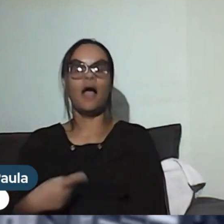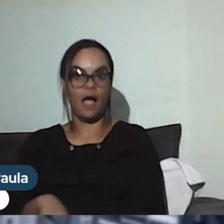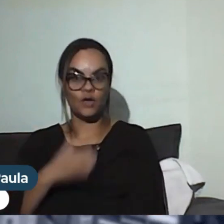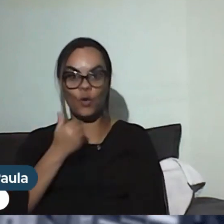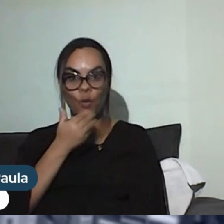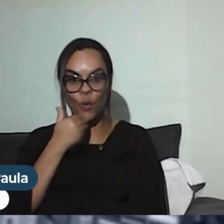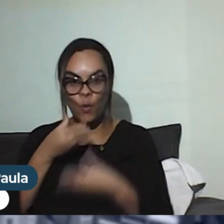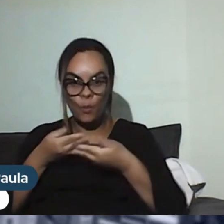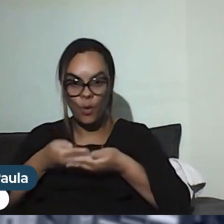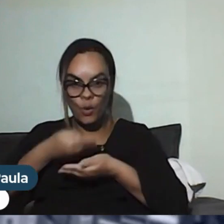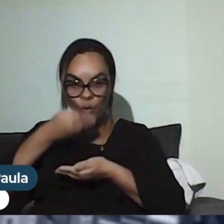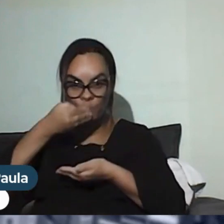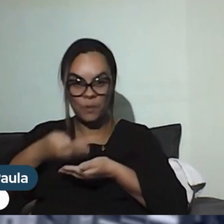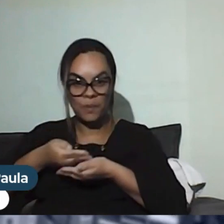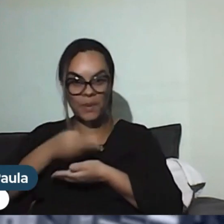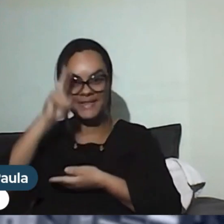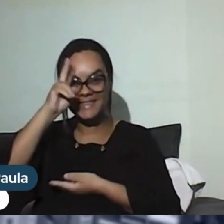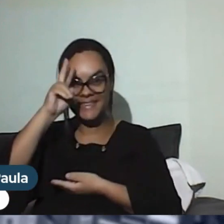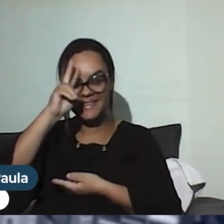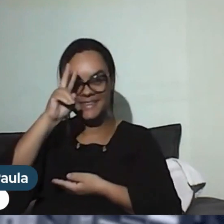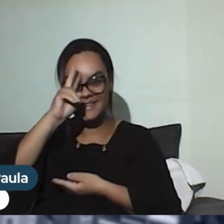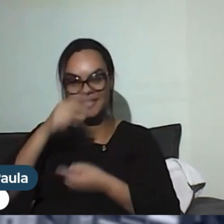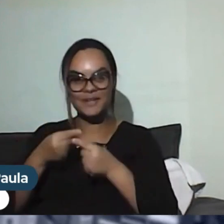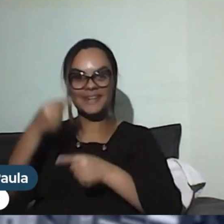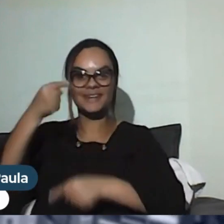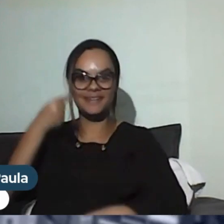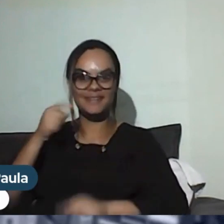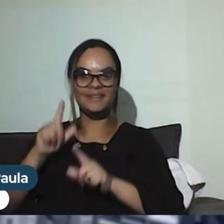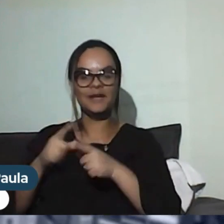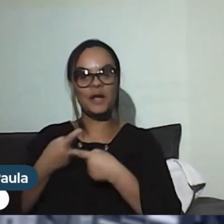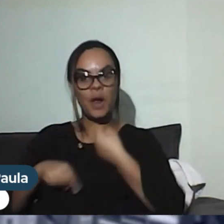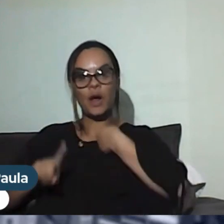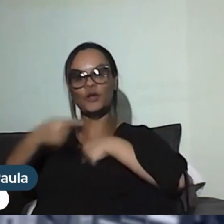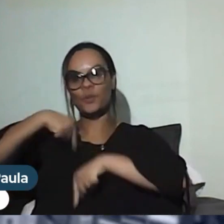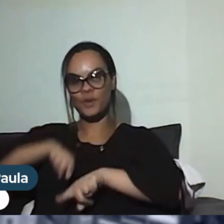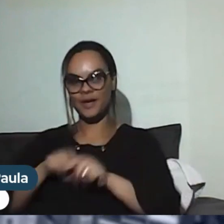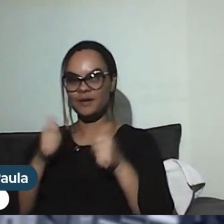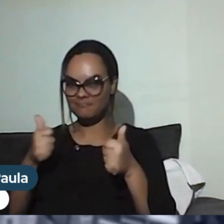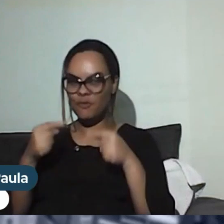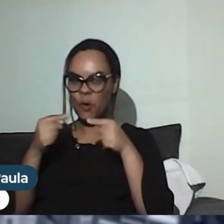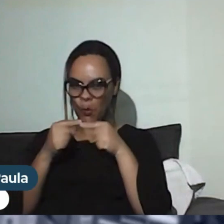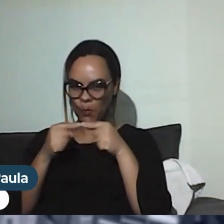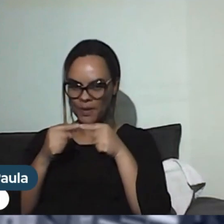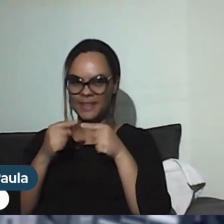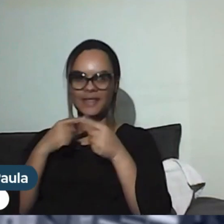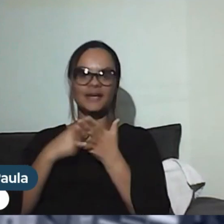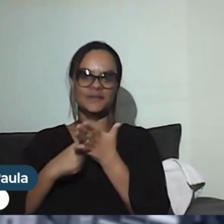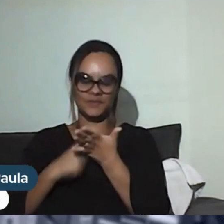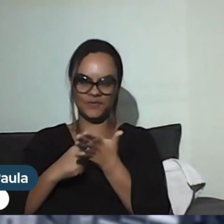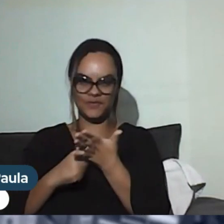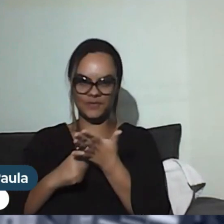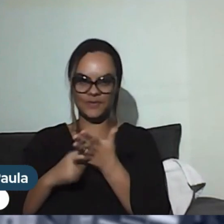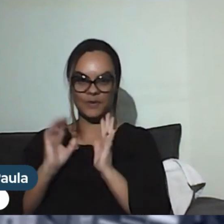mão, e vamos relembrar ainda o tempo da evodiálise, Fernando. Com certeza, e eu quero